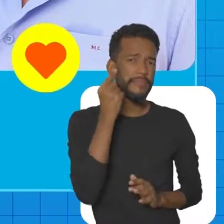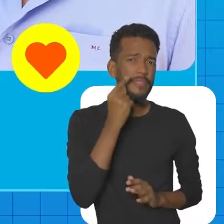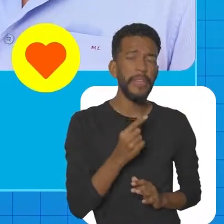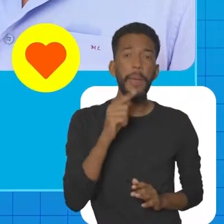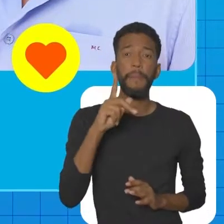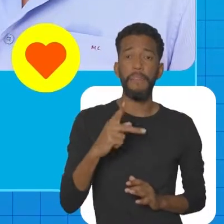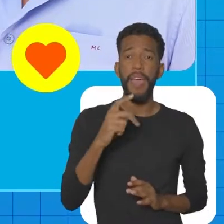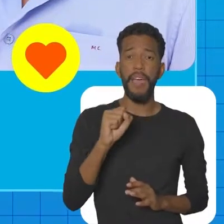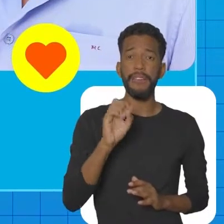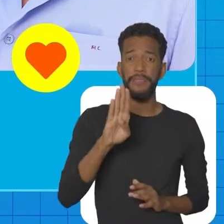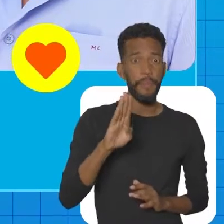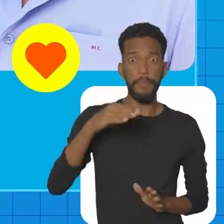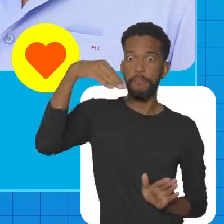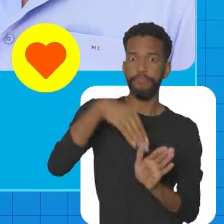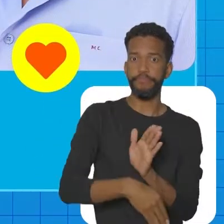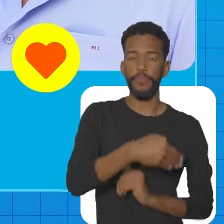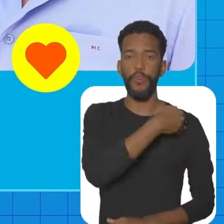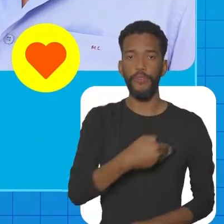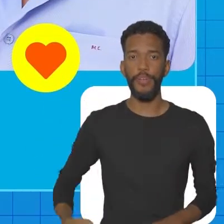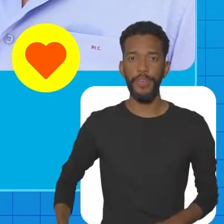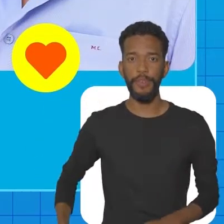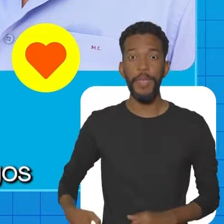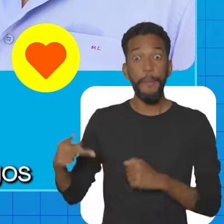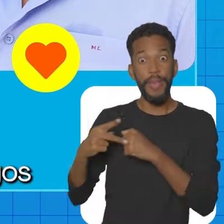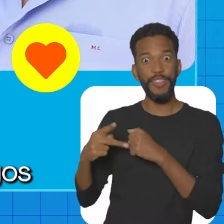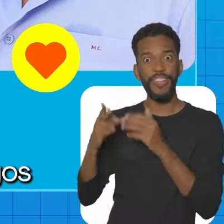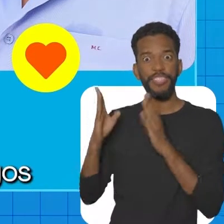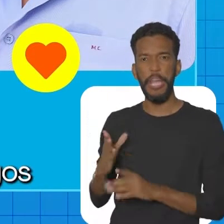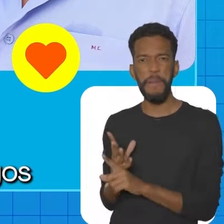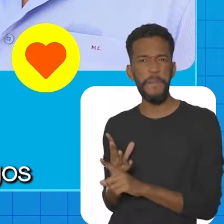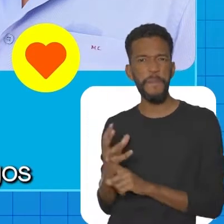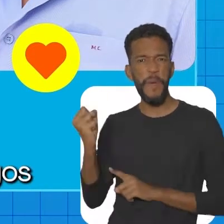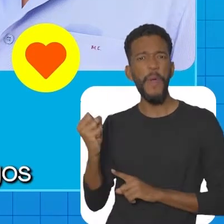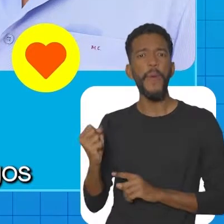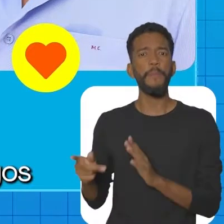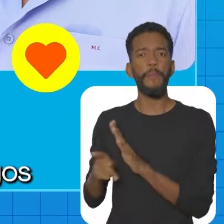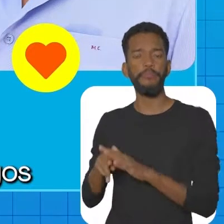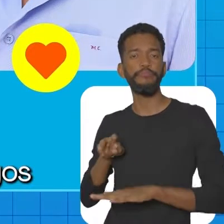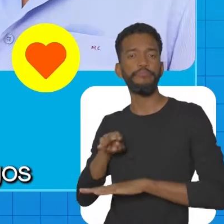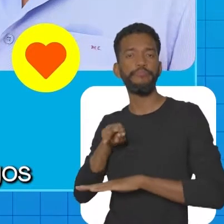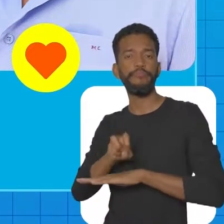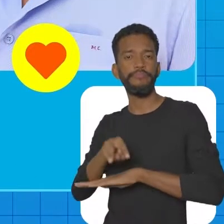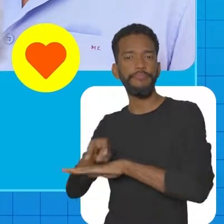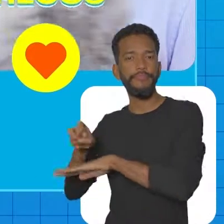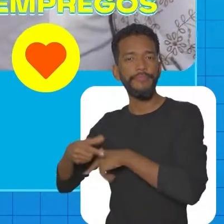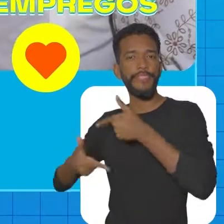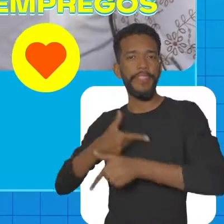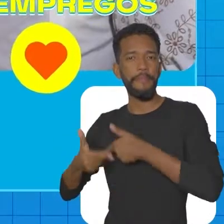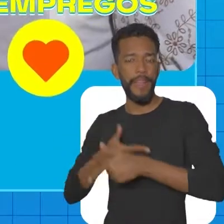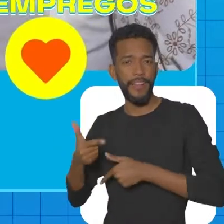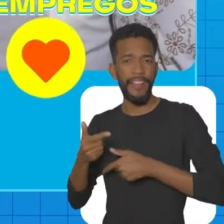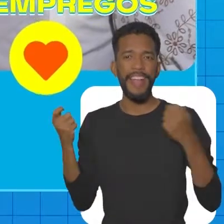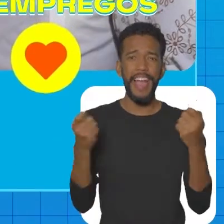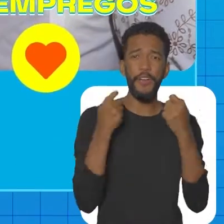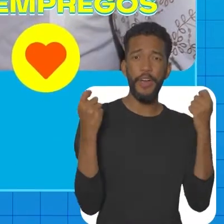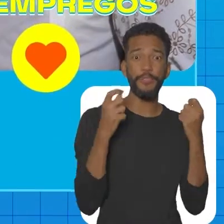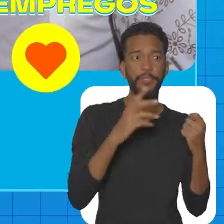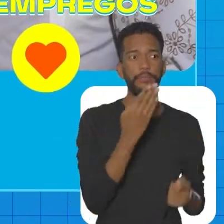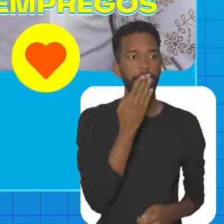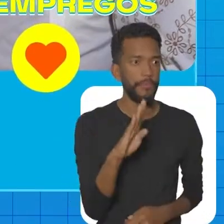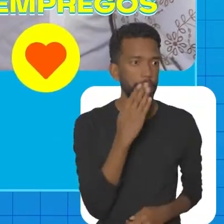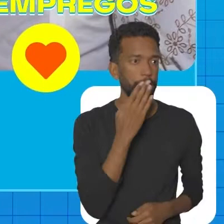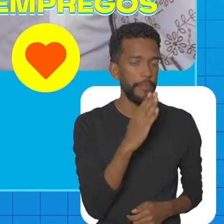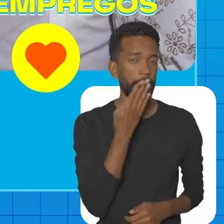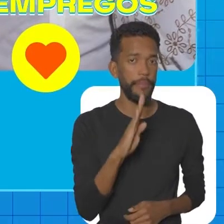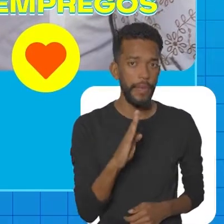PSB faz o pior governo da história Em Petrolina, Miguel bateu o recorde em geração de empregos Em Caruaru, Raquel só